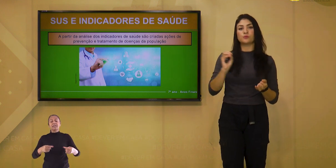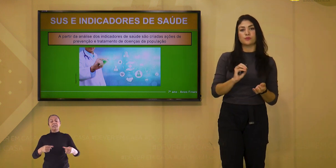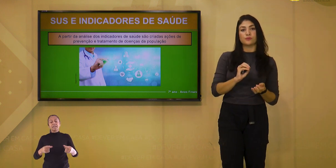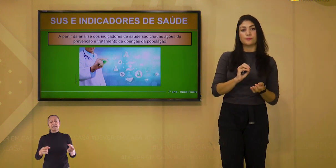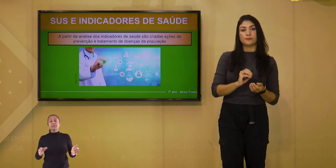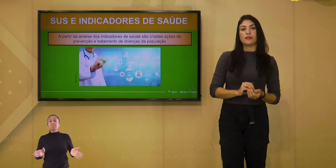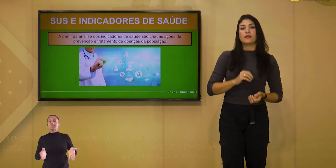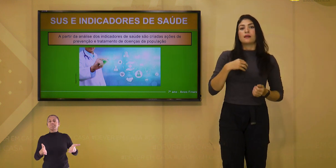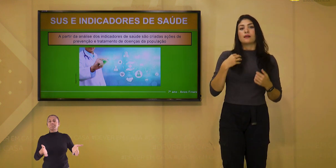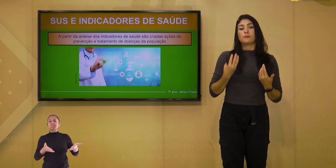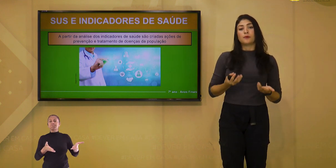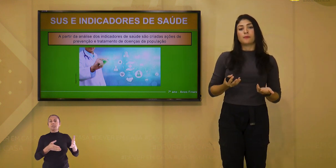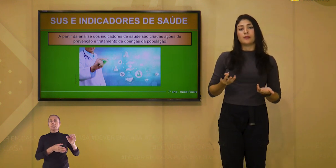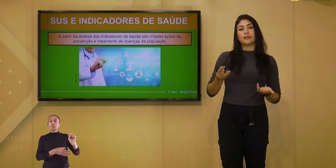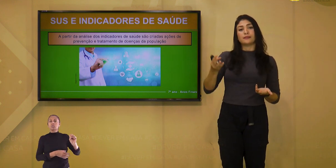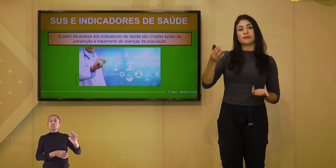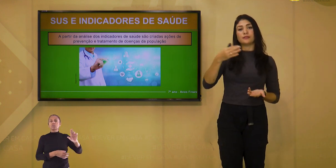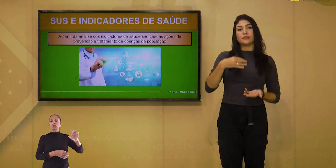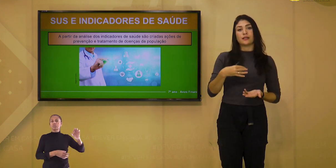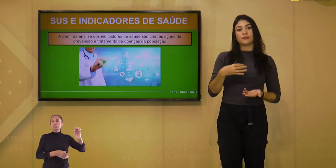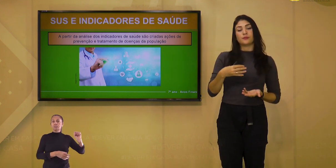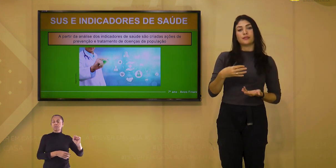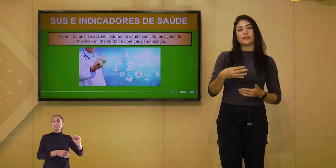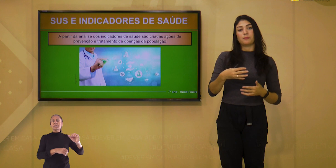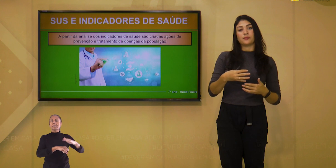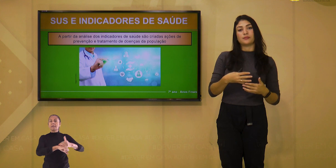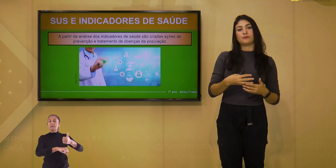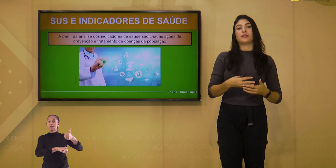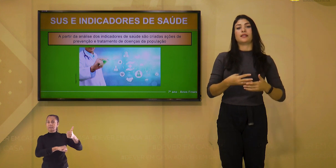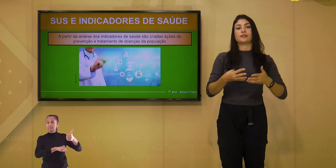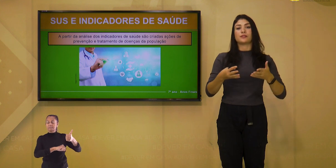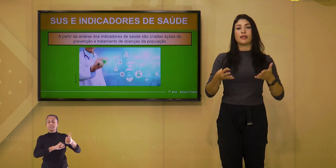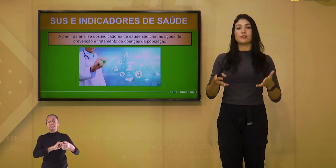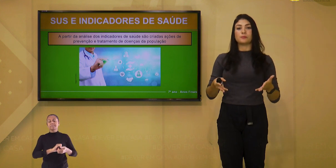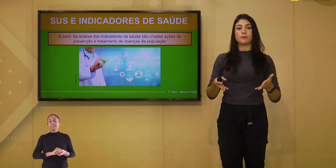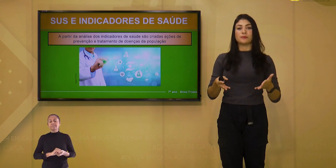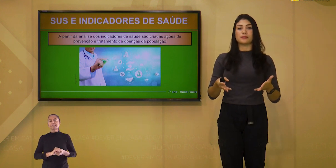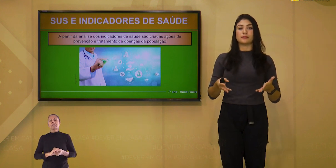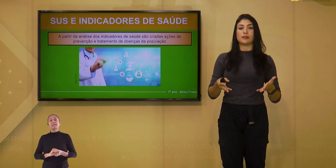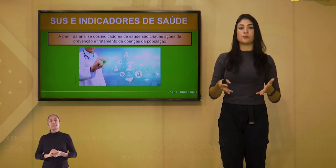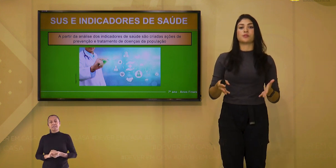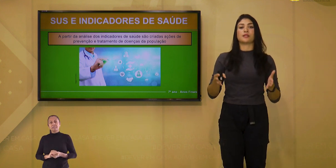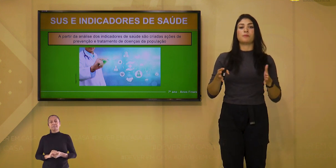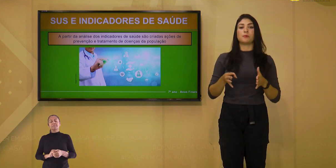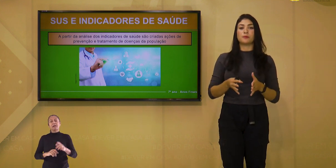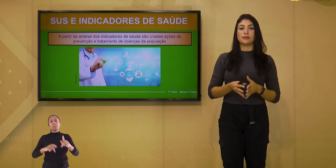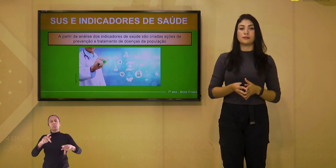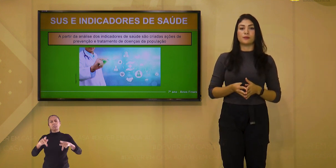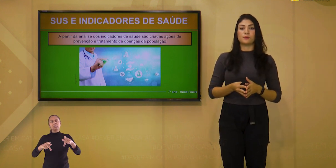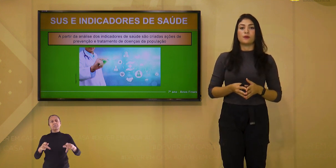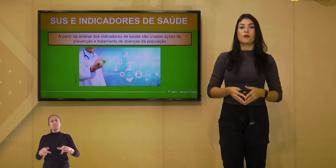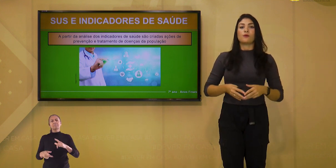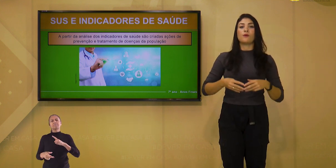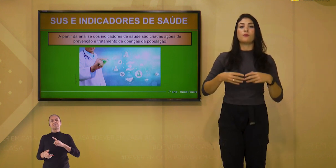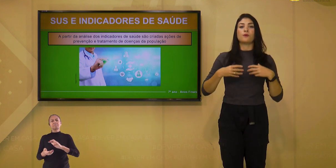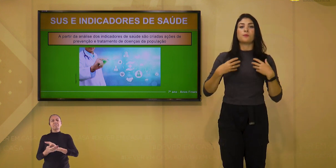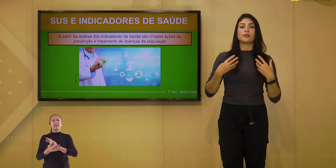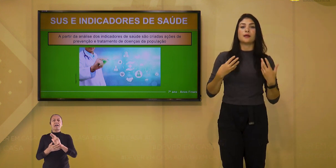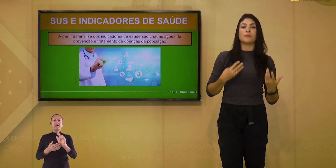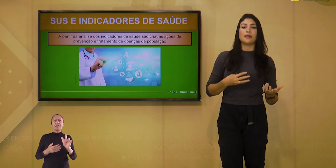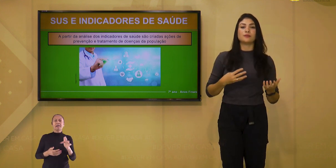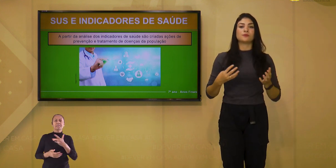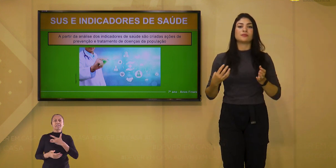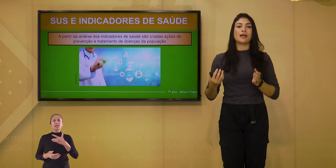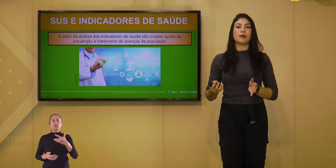o SUS. Por meio desses indicadores, é possível relacionar os problemas da saúde da população com